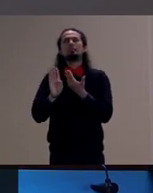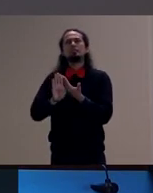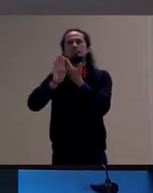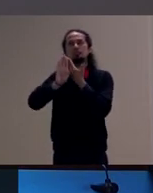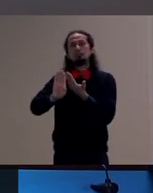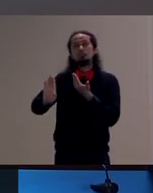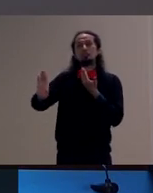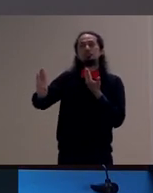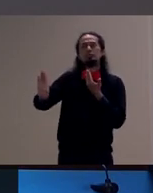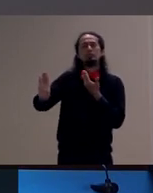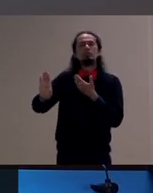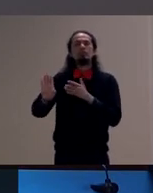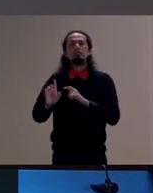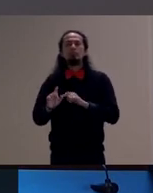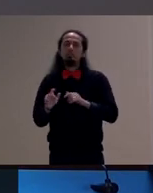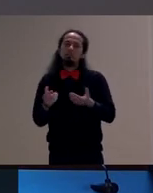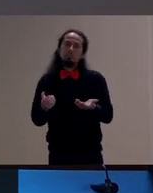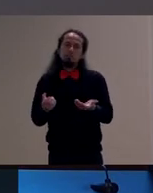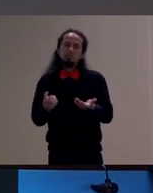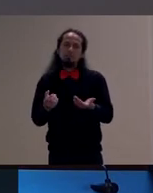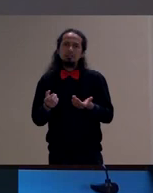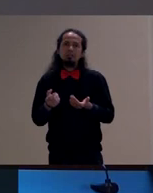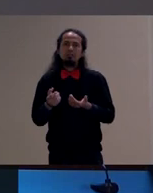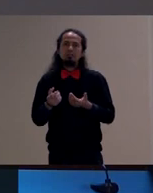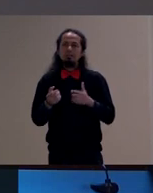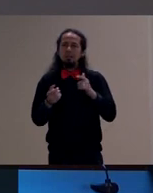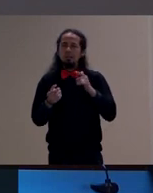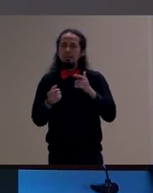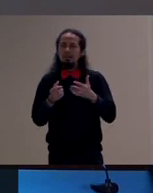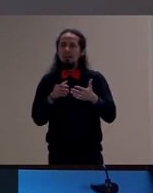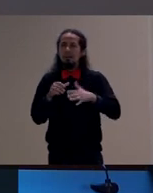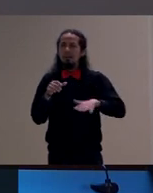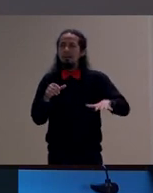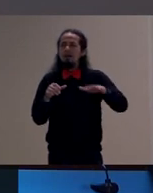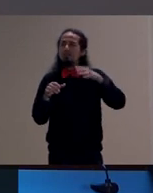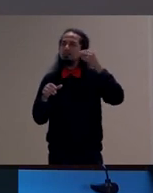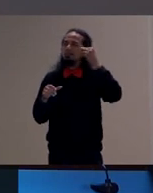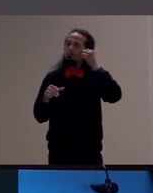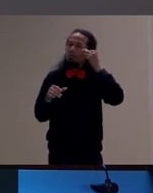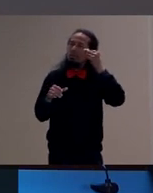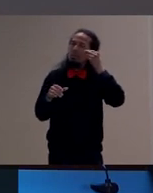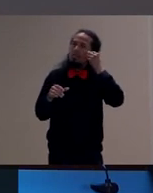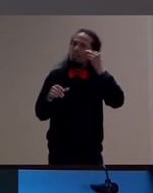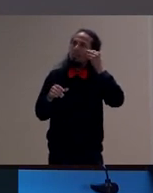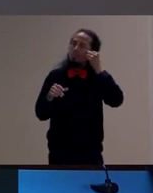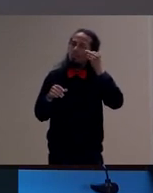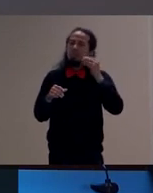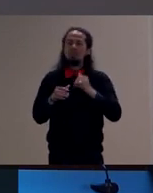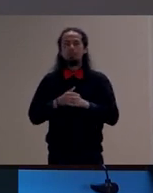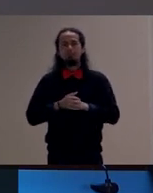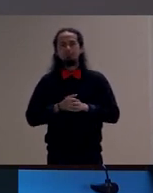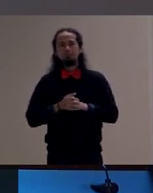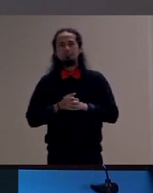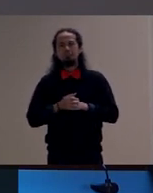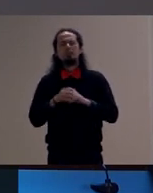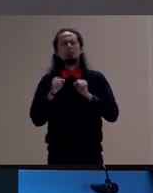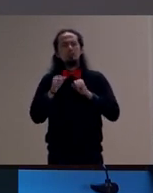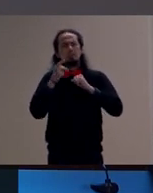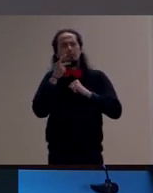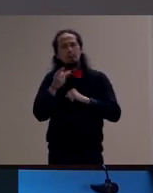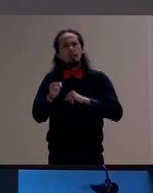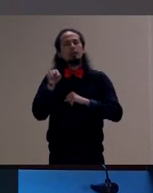por exemplo que está na lógica do experimento e a gente pode até dizer que aqui